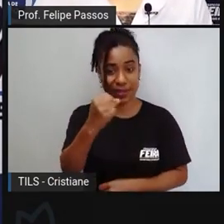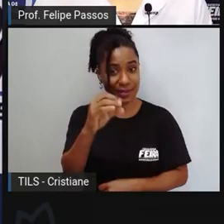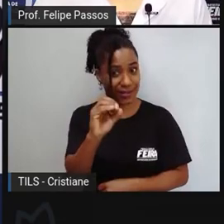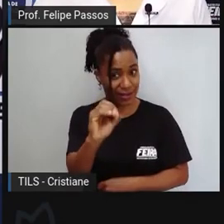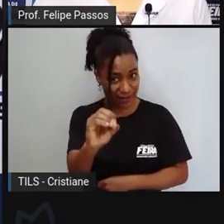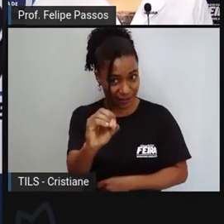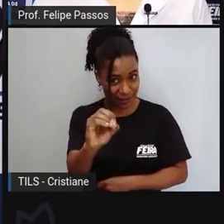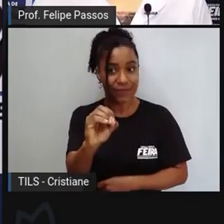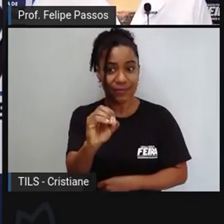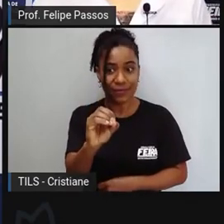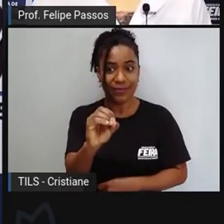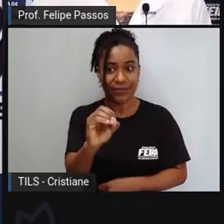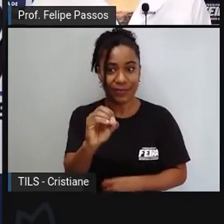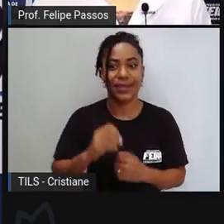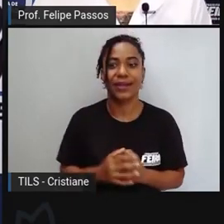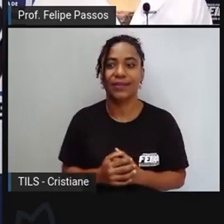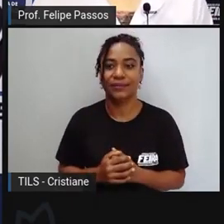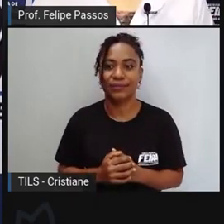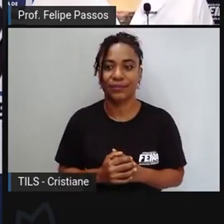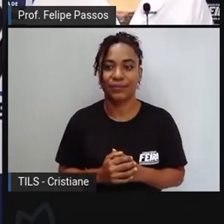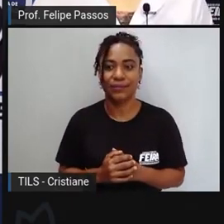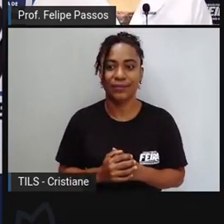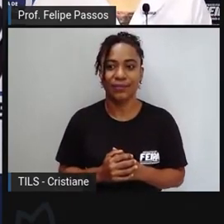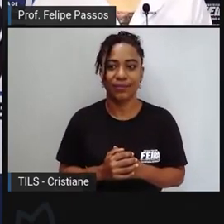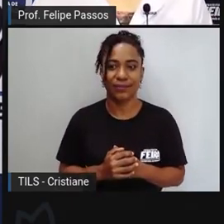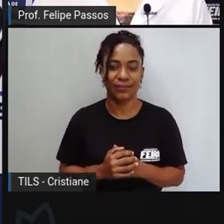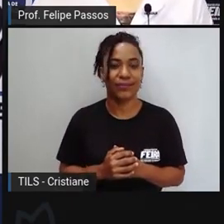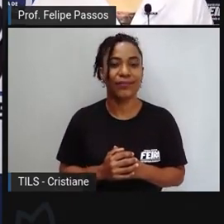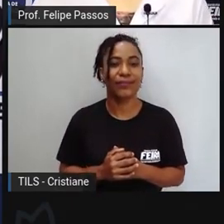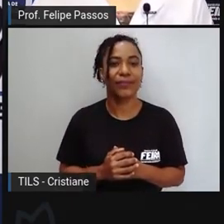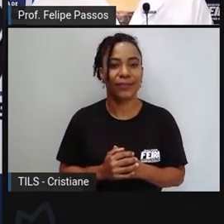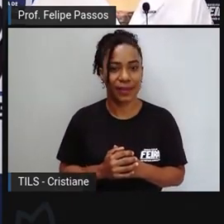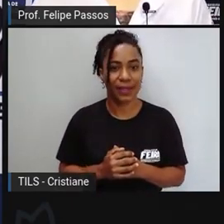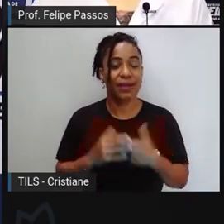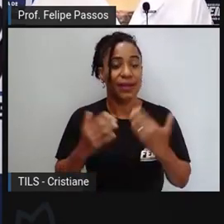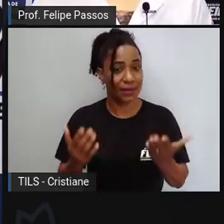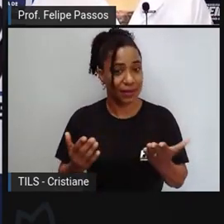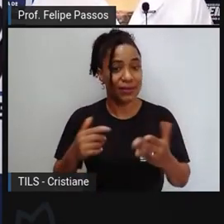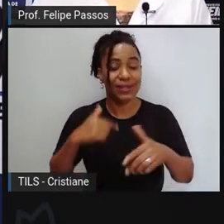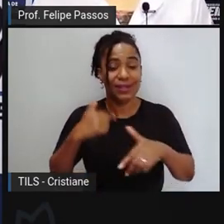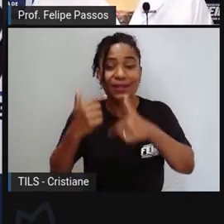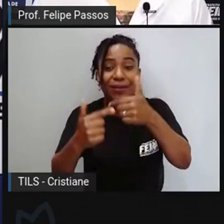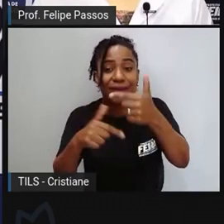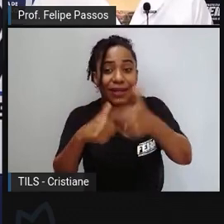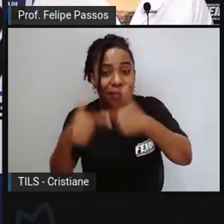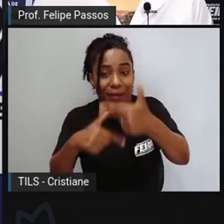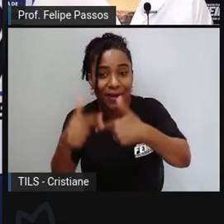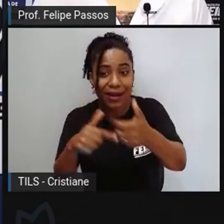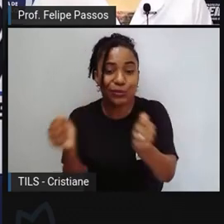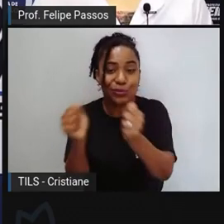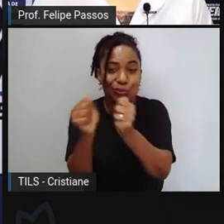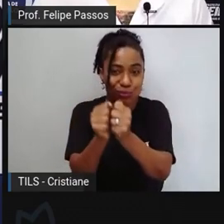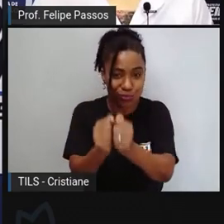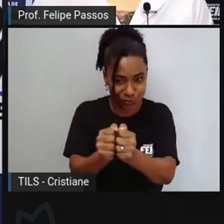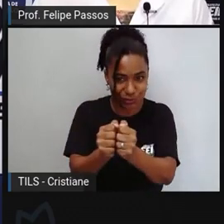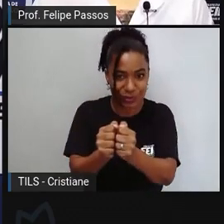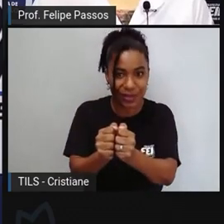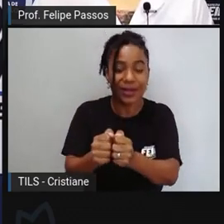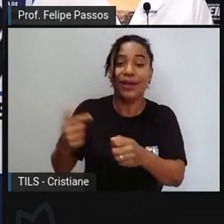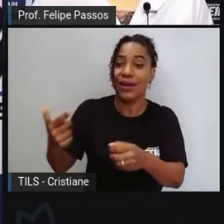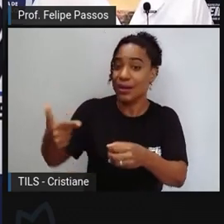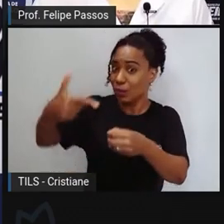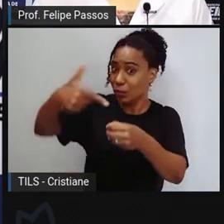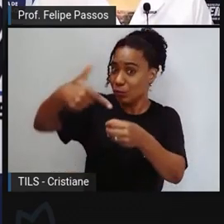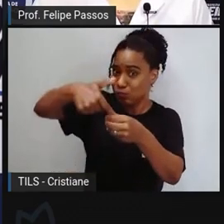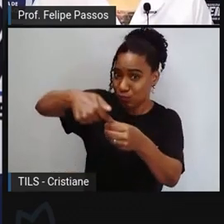a honra de trabalhar na Companhia Petroquímica do Nordeste, a